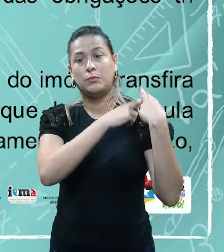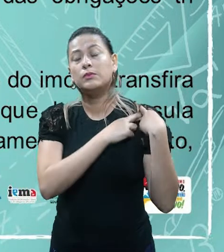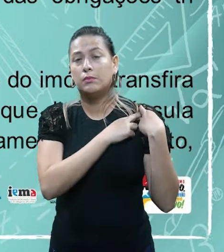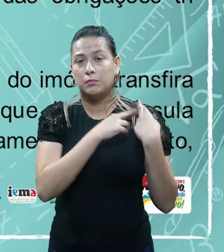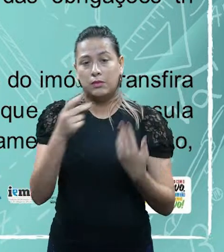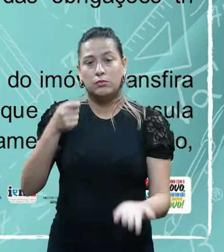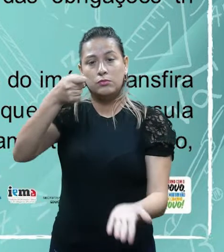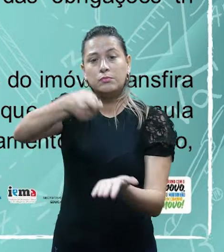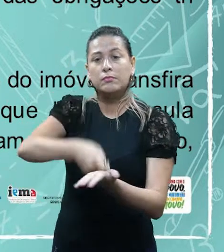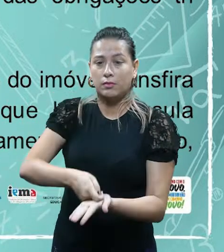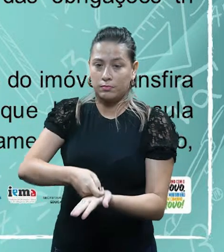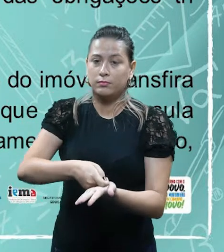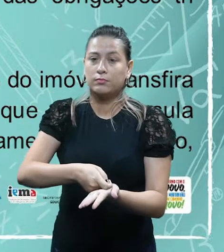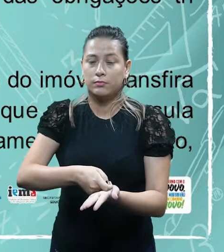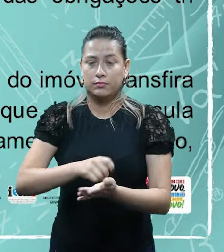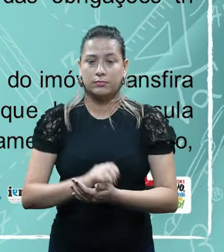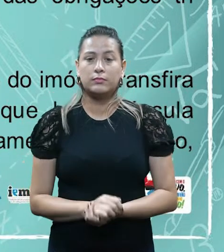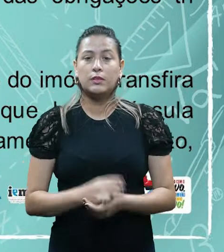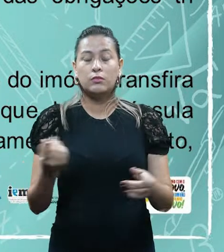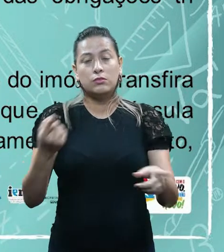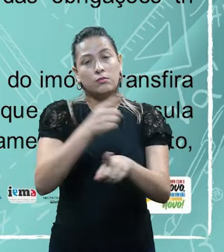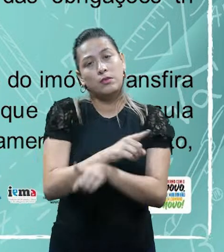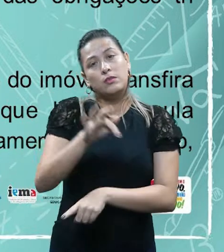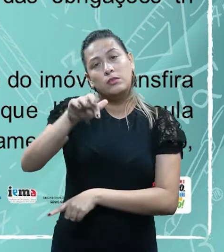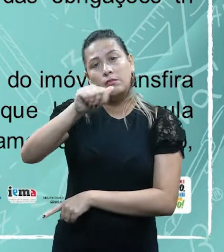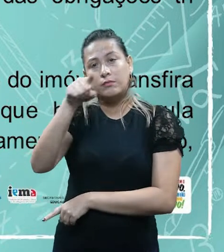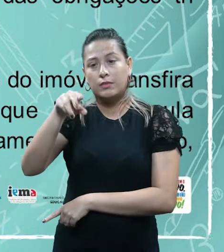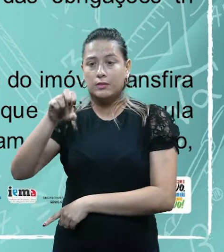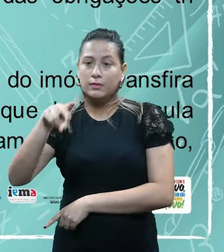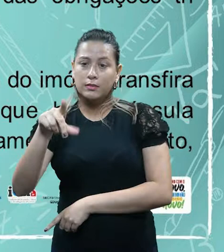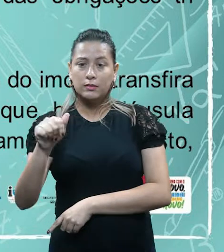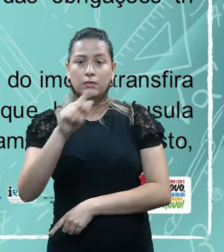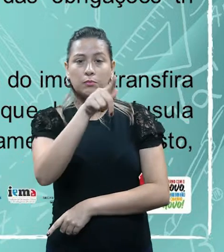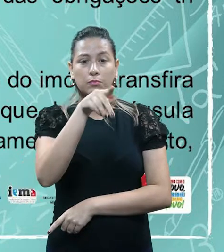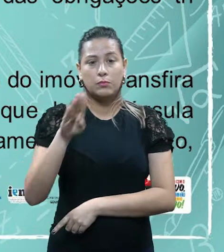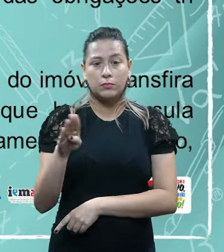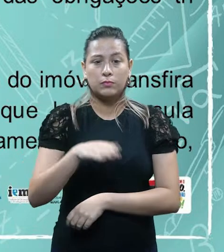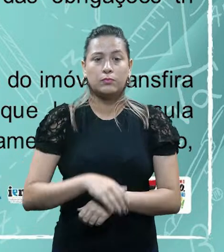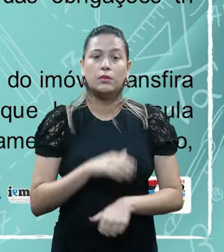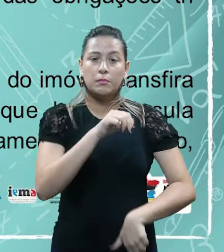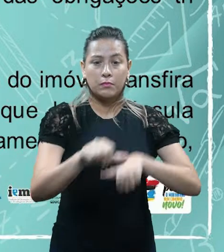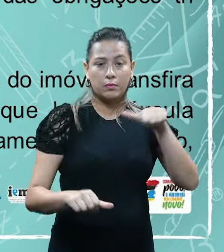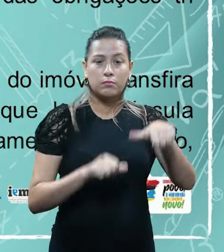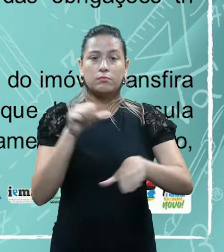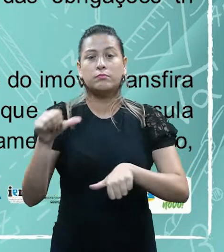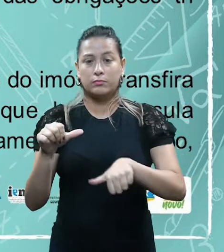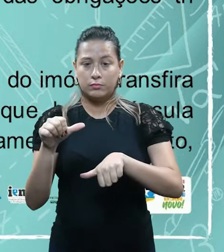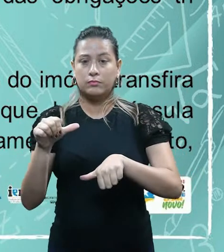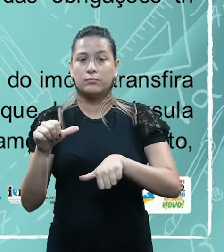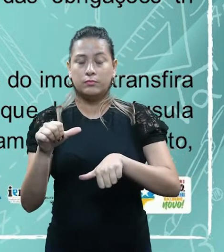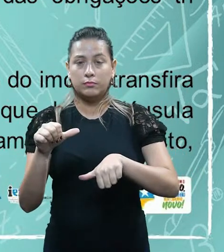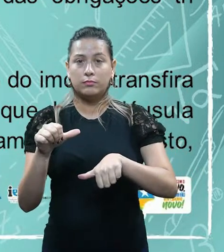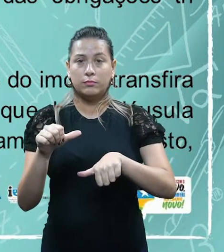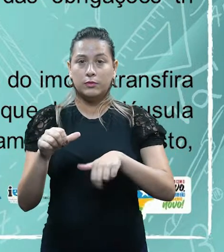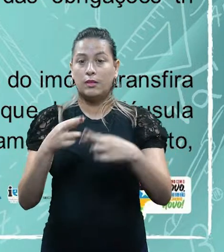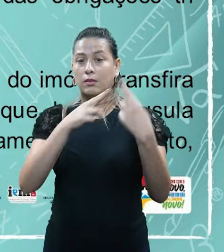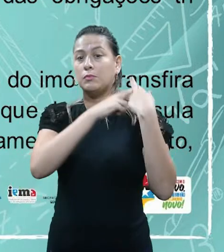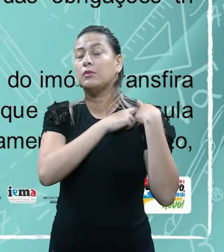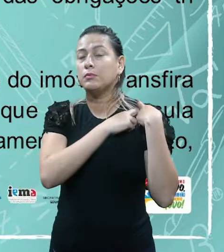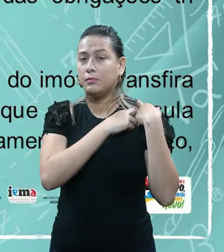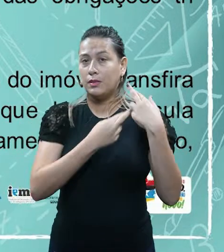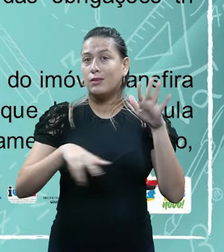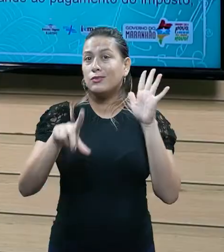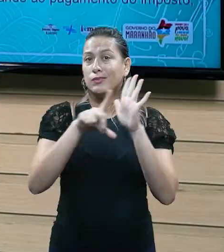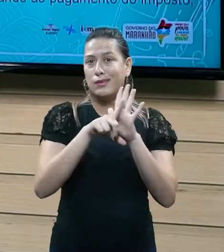tributos não podem ser opostas à fazenda pública para modificar a definição legal do sujeito passivo das obrigações tributárias.